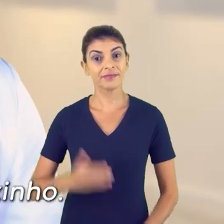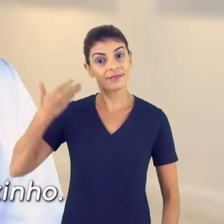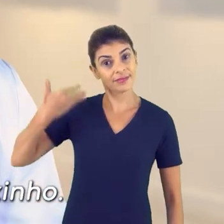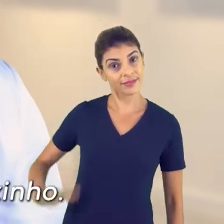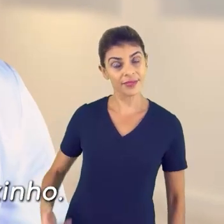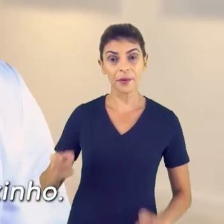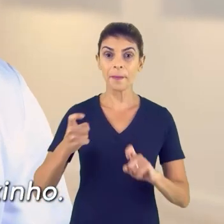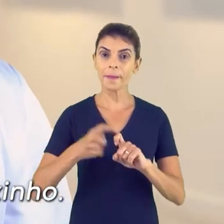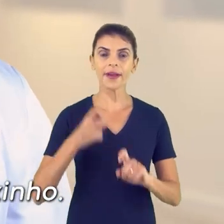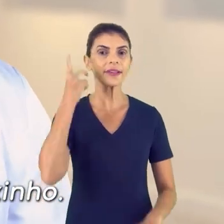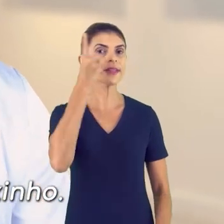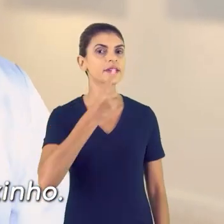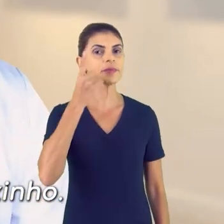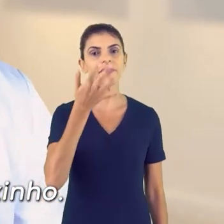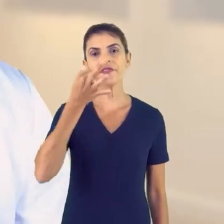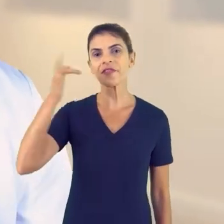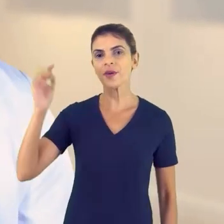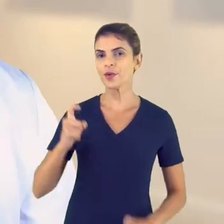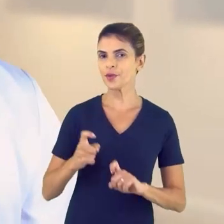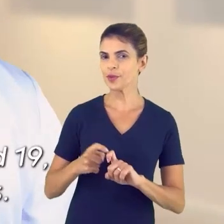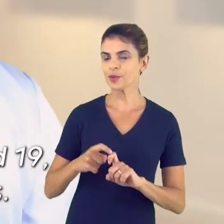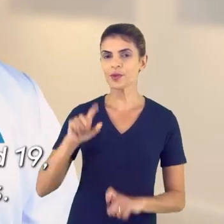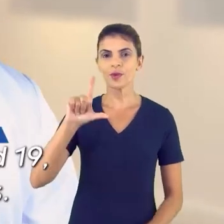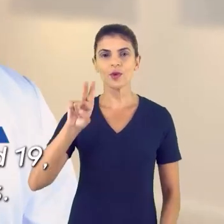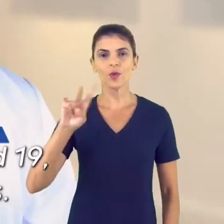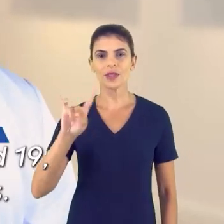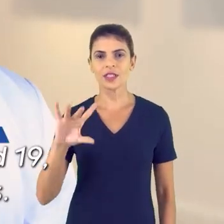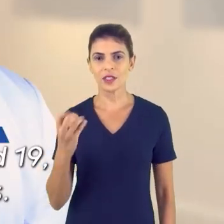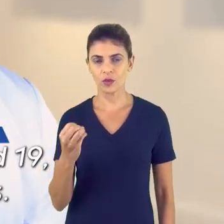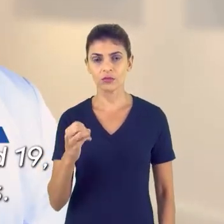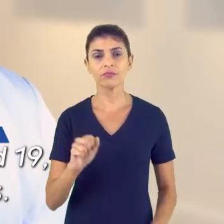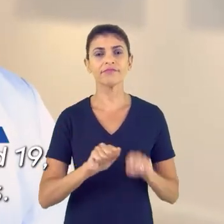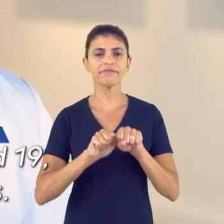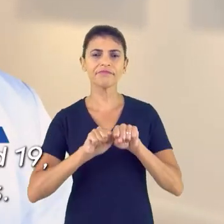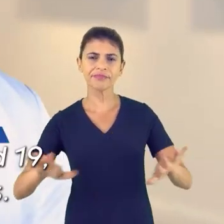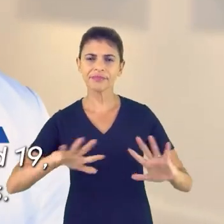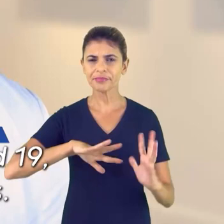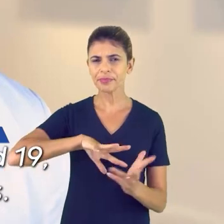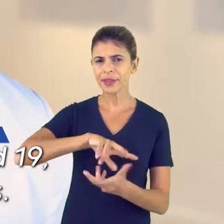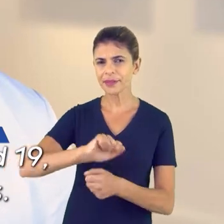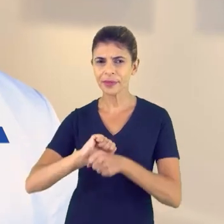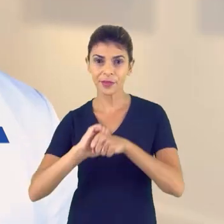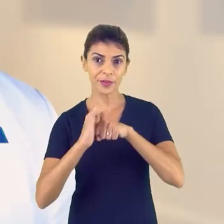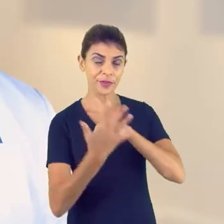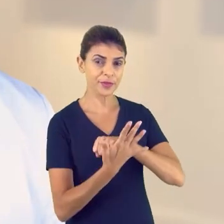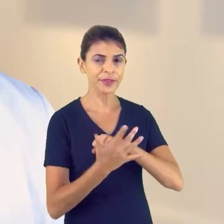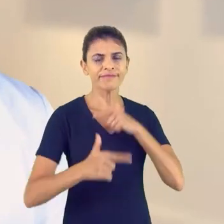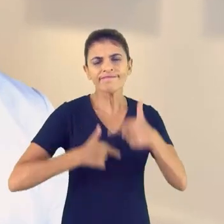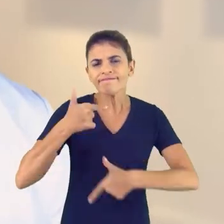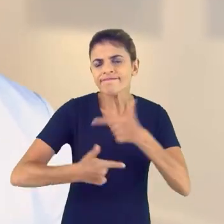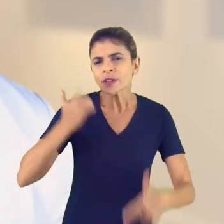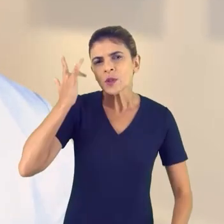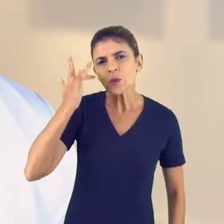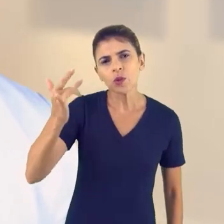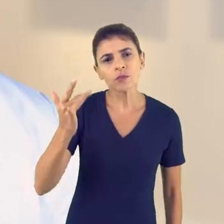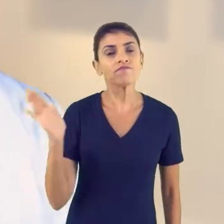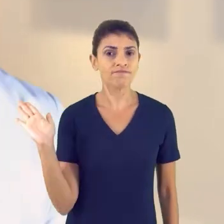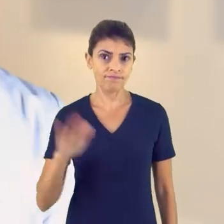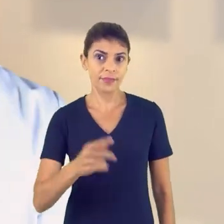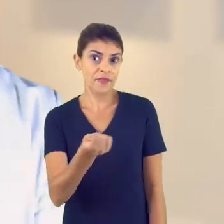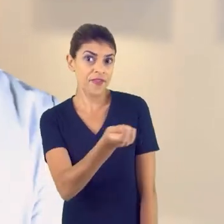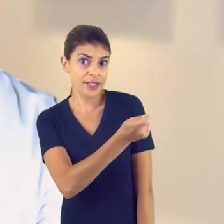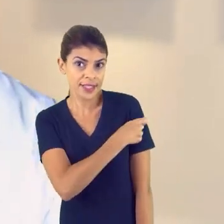Sou médico e deputado federal, Dr. Luizinho. Durante a pandemia da Covid-19, trabalhamos todos os dias. Tossemos a vacina,